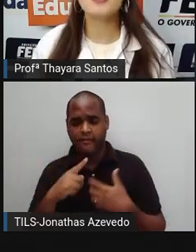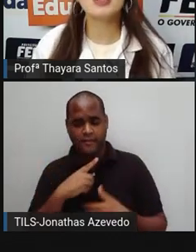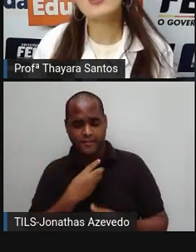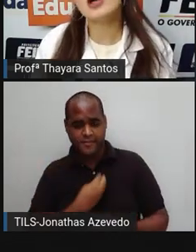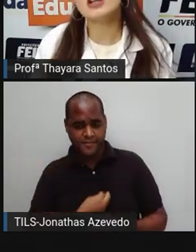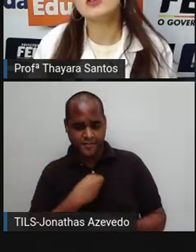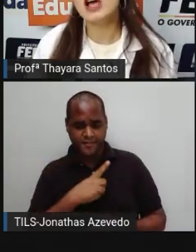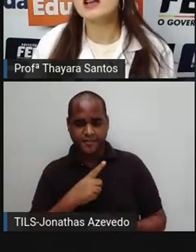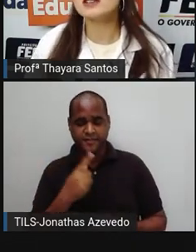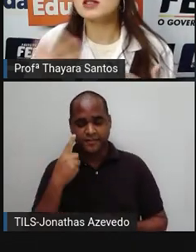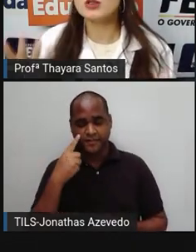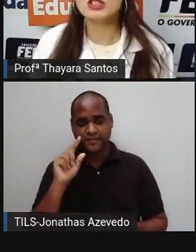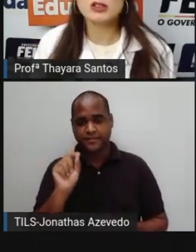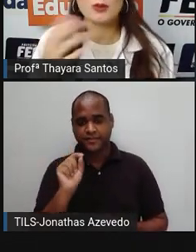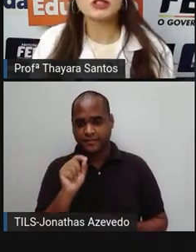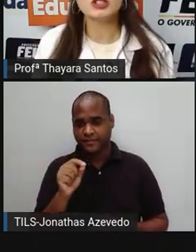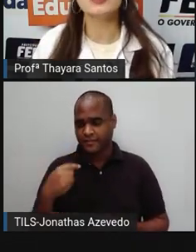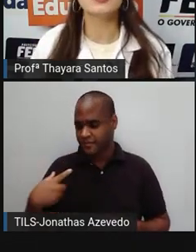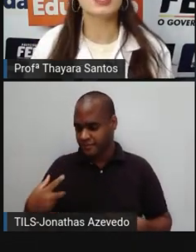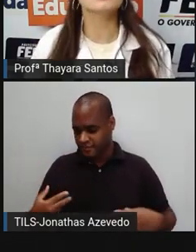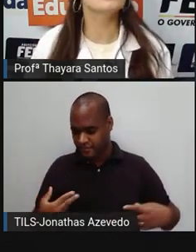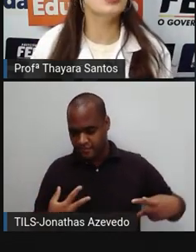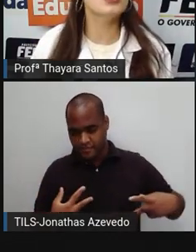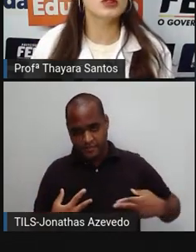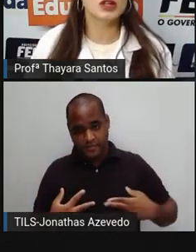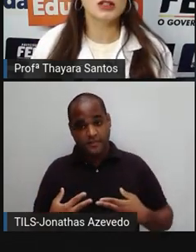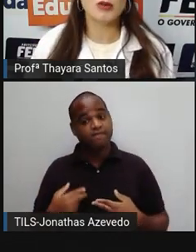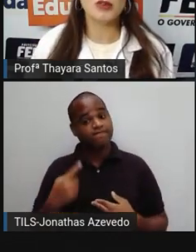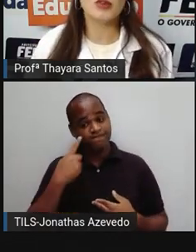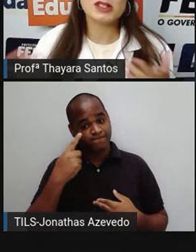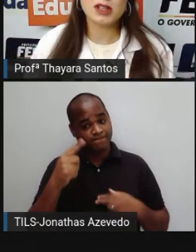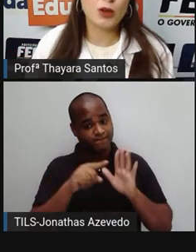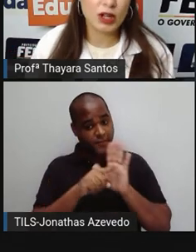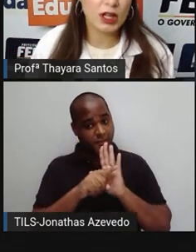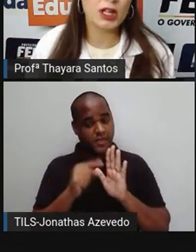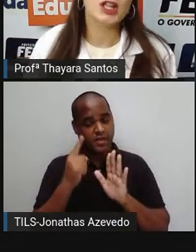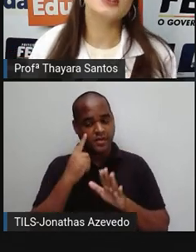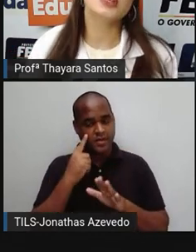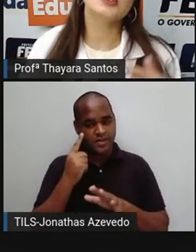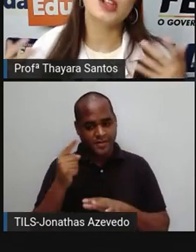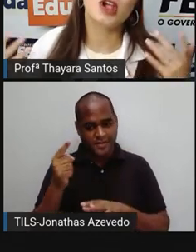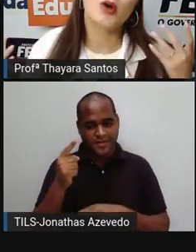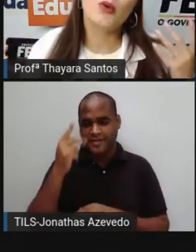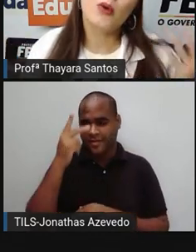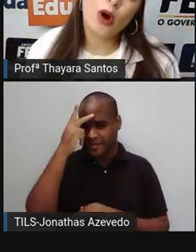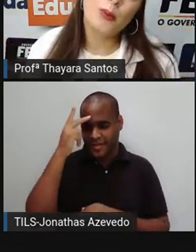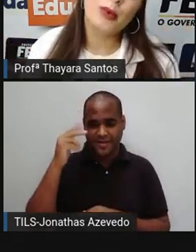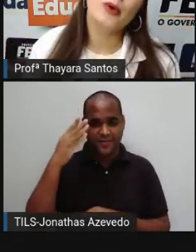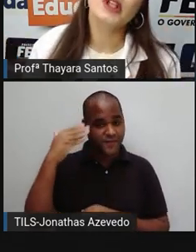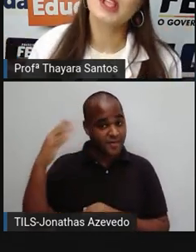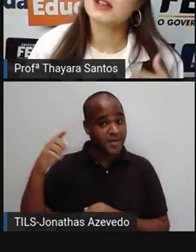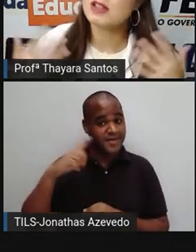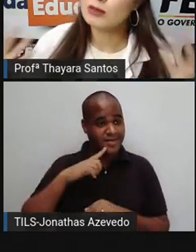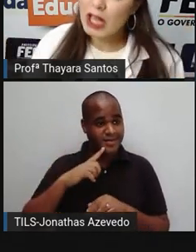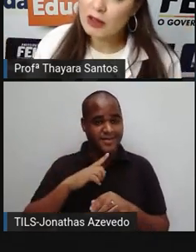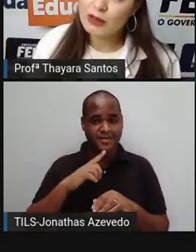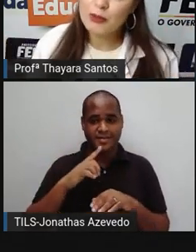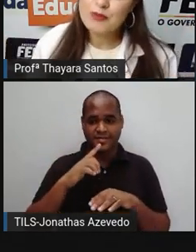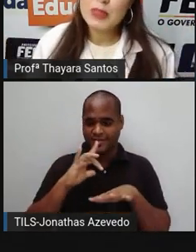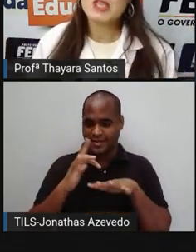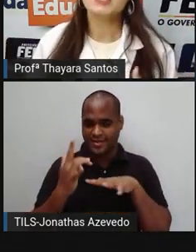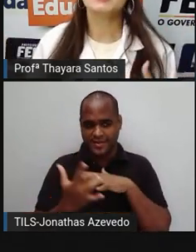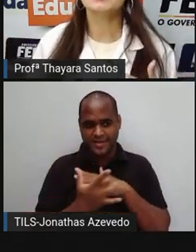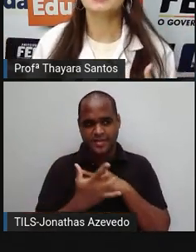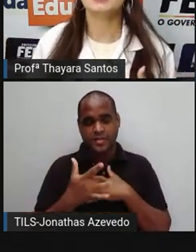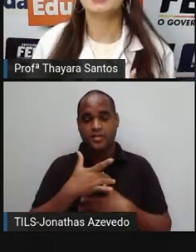elas acabam recorrendo a essas cirurgias, como a gente viu no caso do vídeo. Uma influenciadora que já tinha um corpo que era saudável